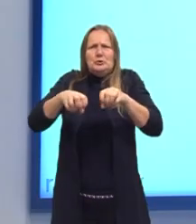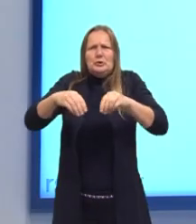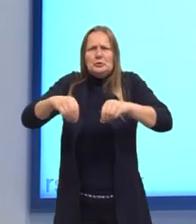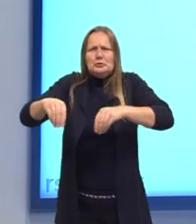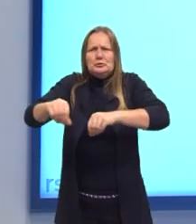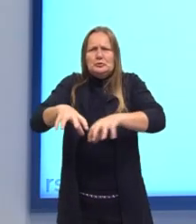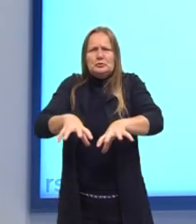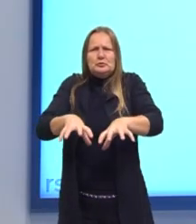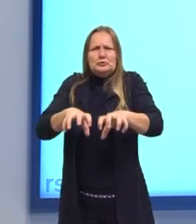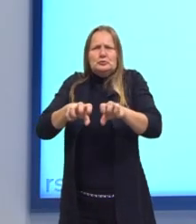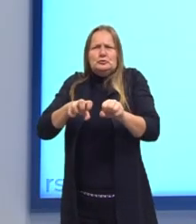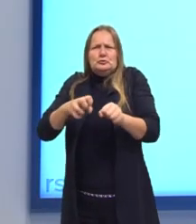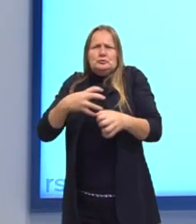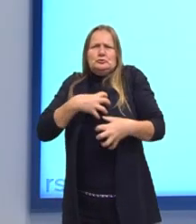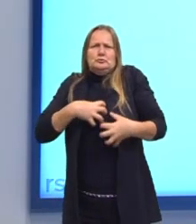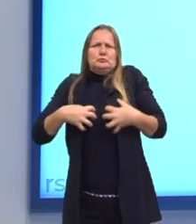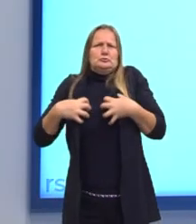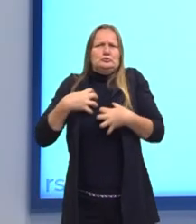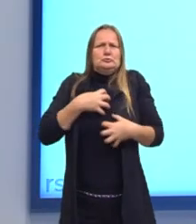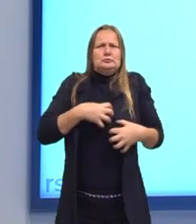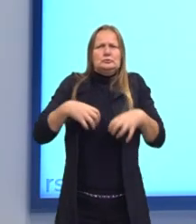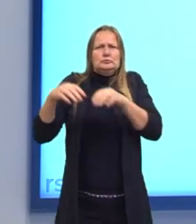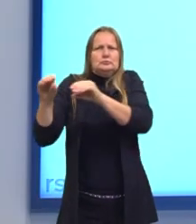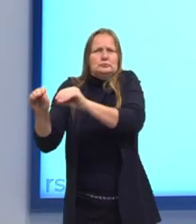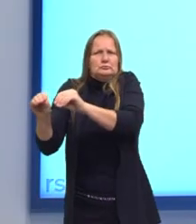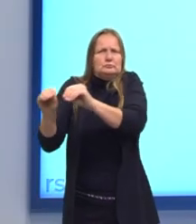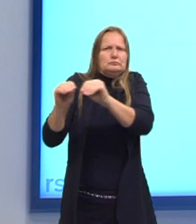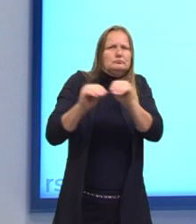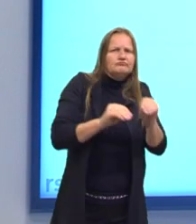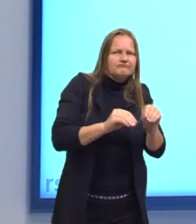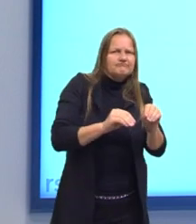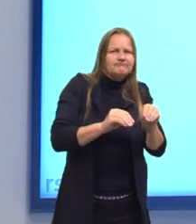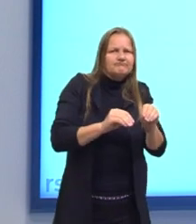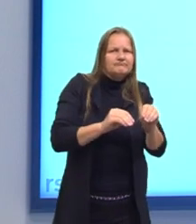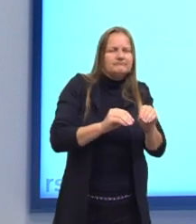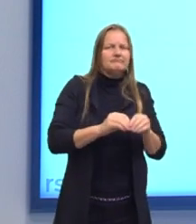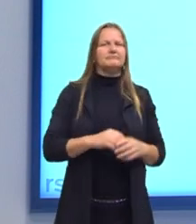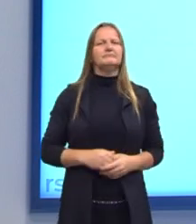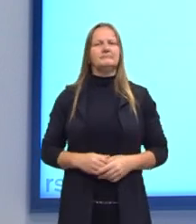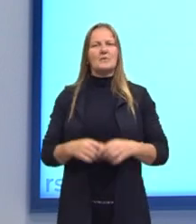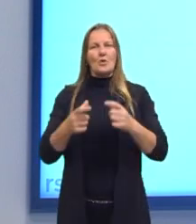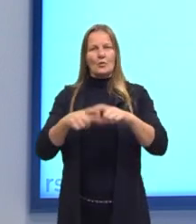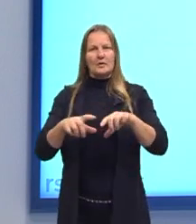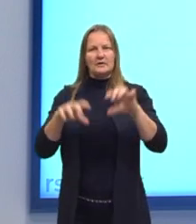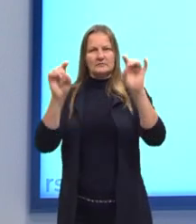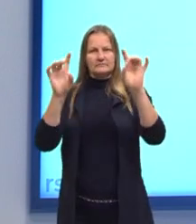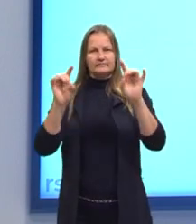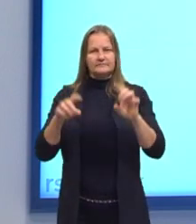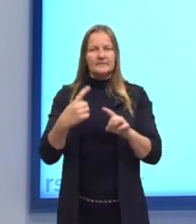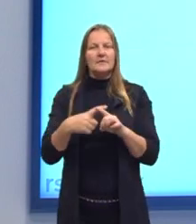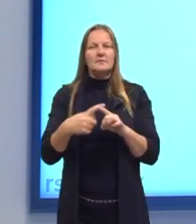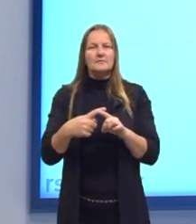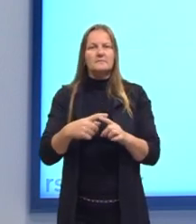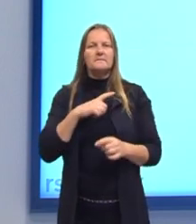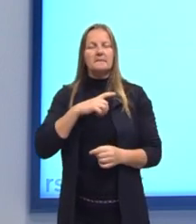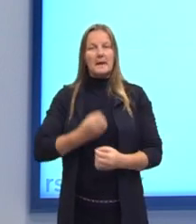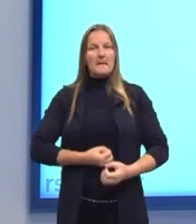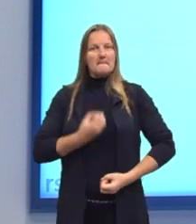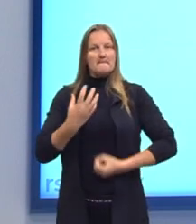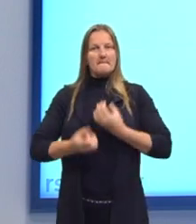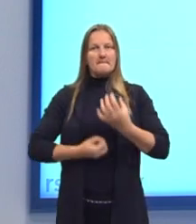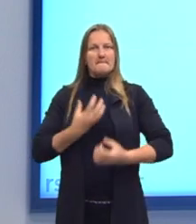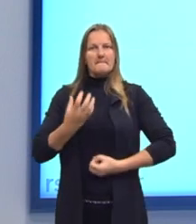Me tangeu de lá para cá Então, aqui a gente tem um poema